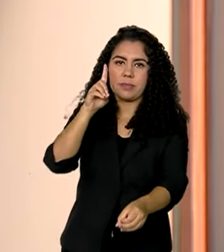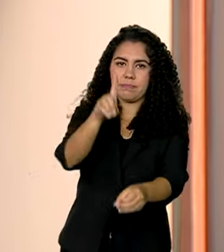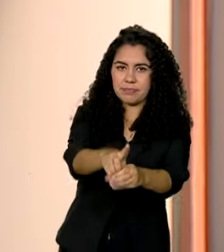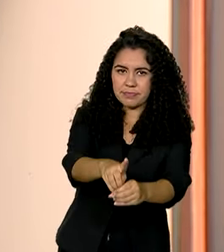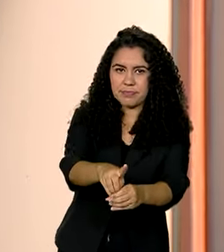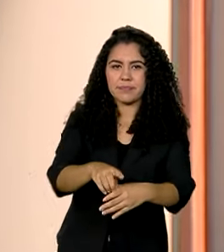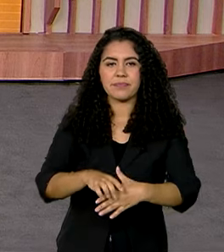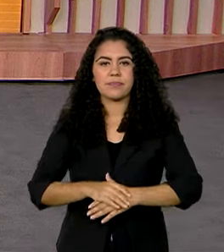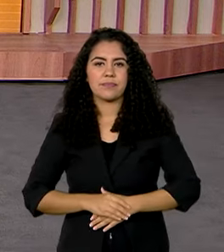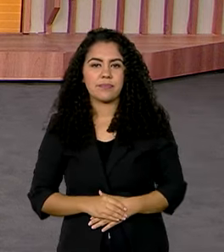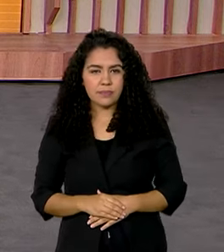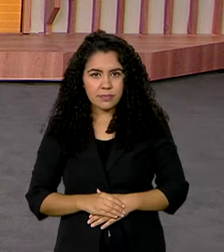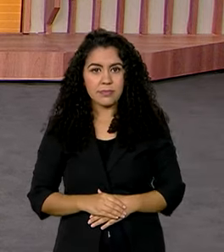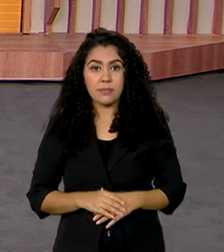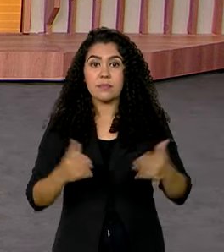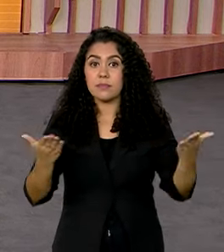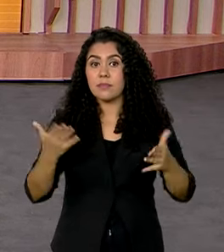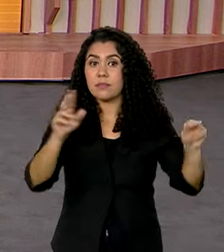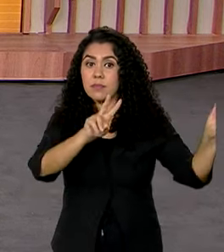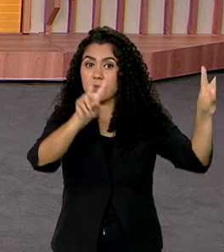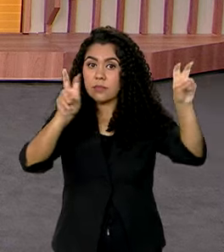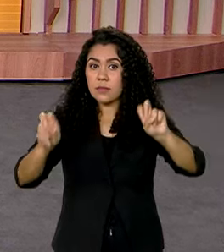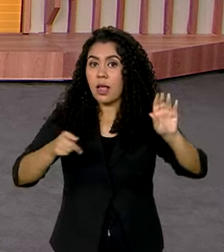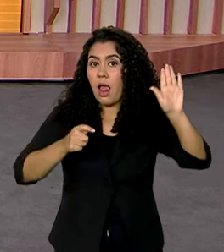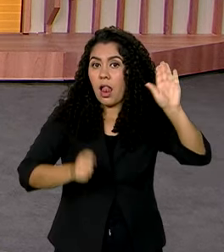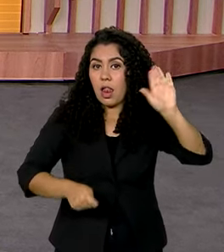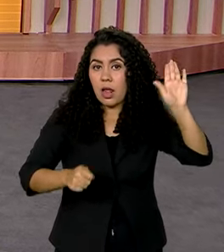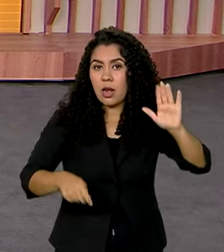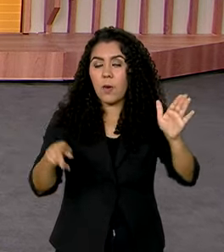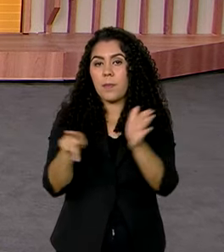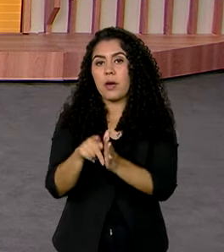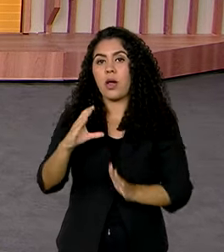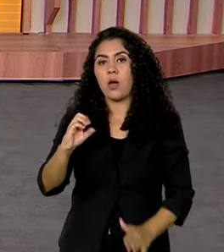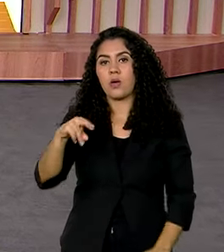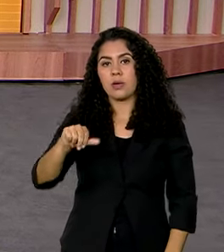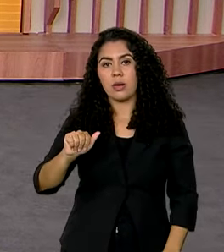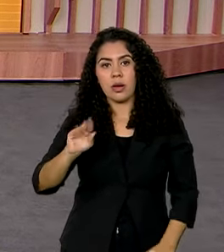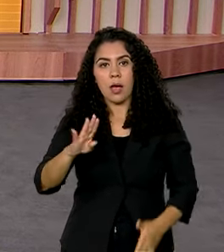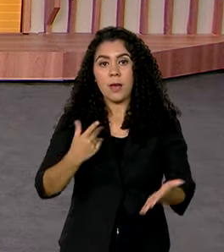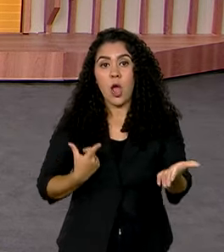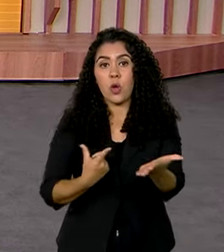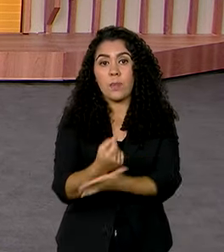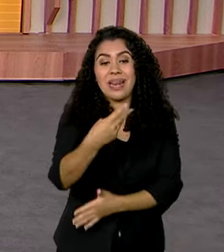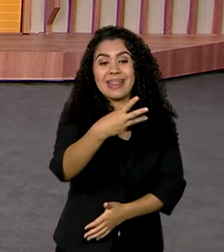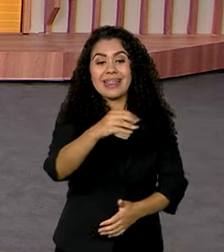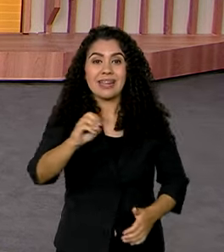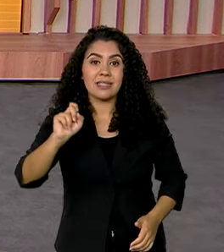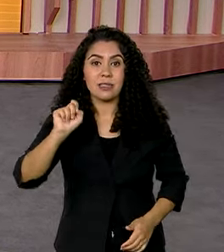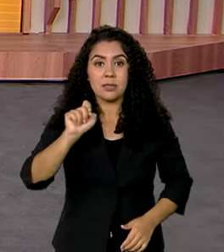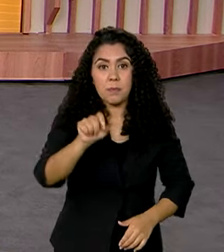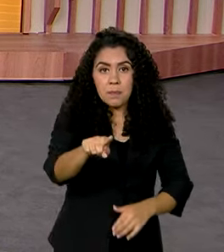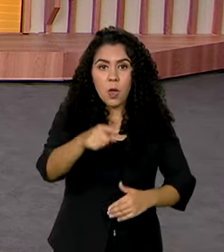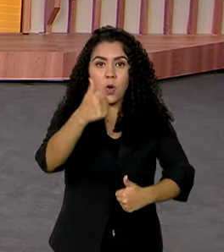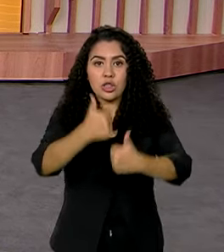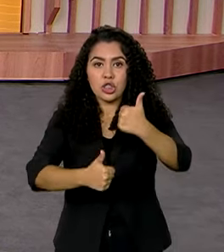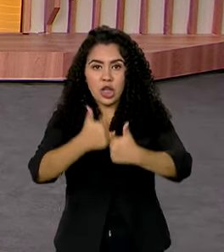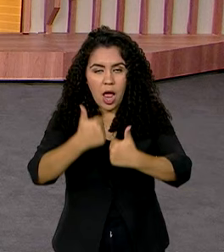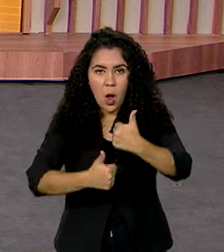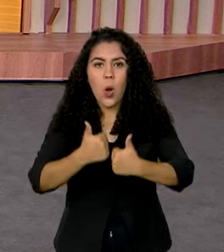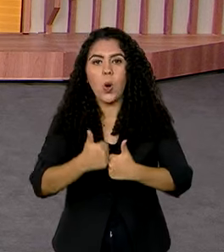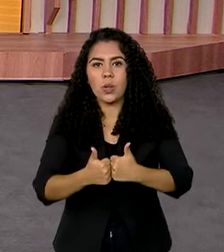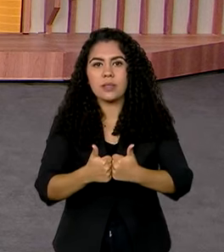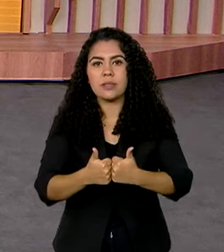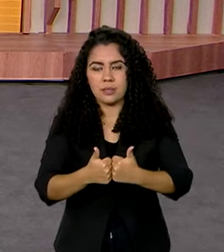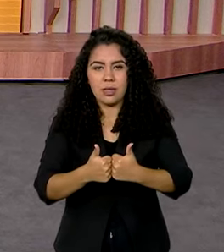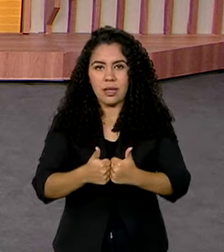beneficiário. E o leilão da Conab para a compra de até 300 mil toneladas de arroz importado será realizado